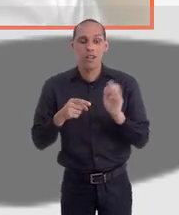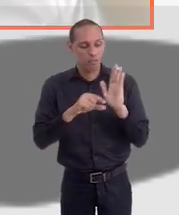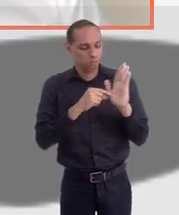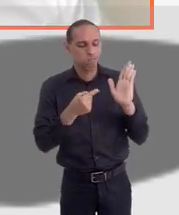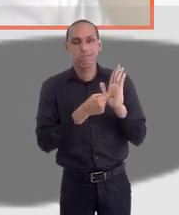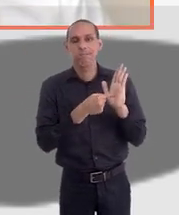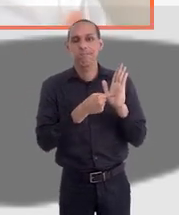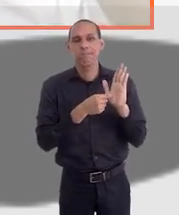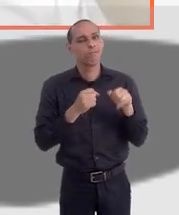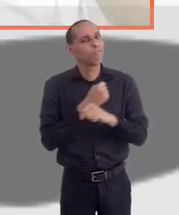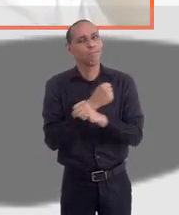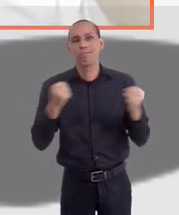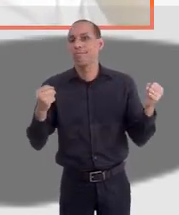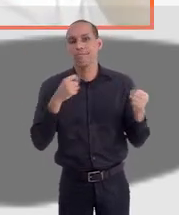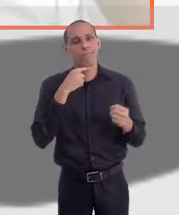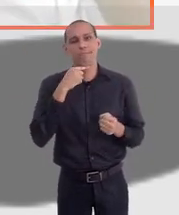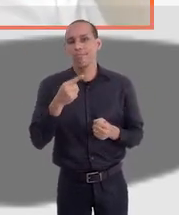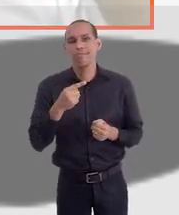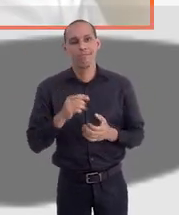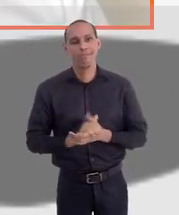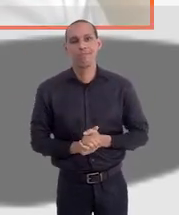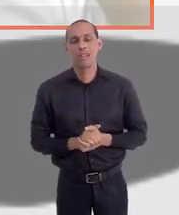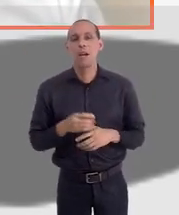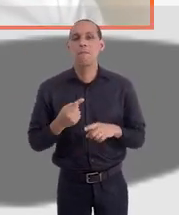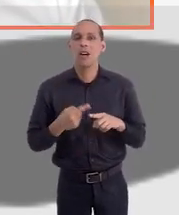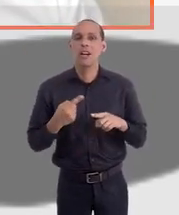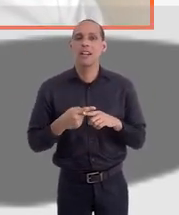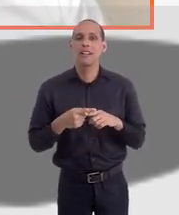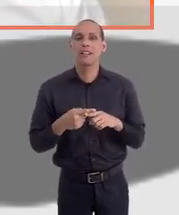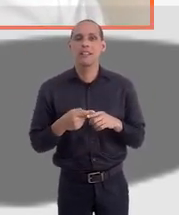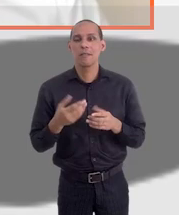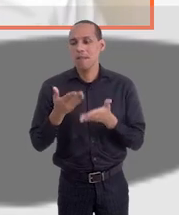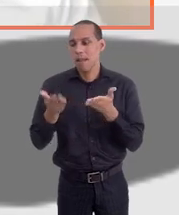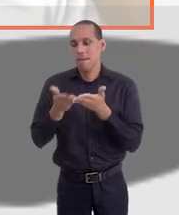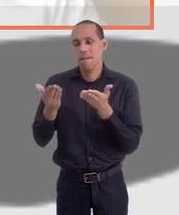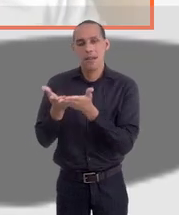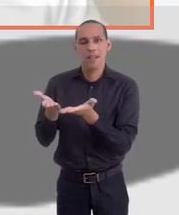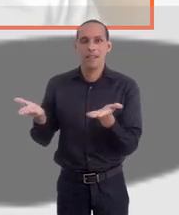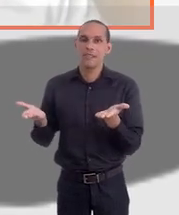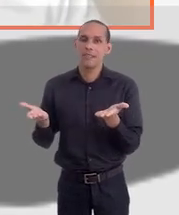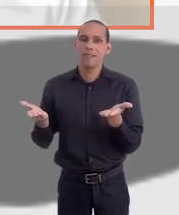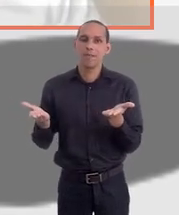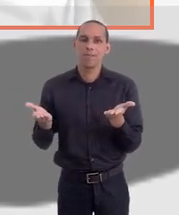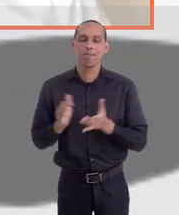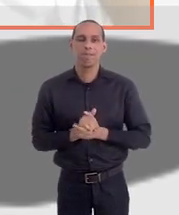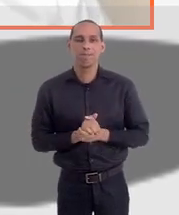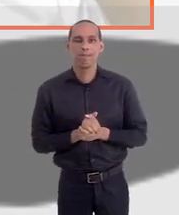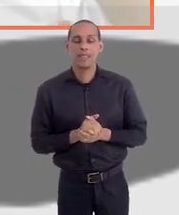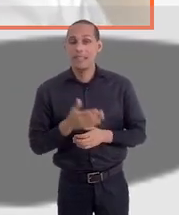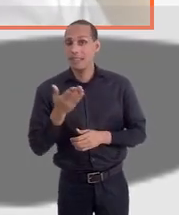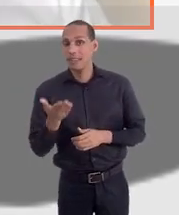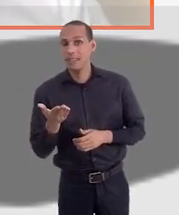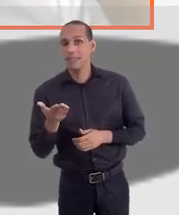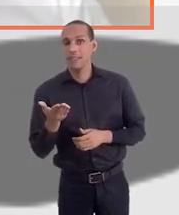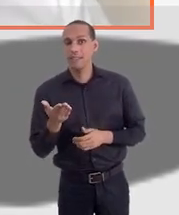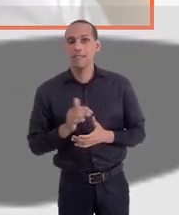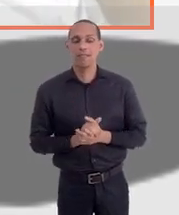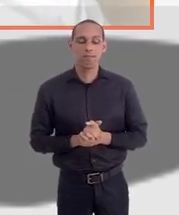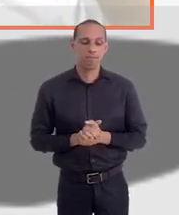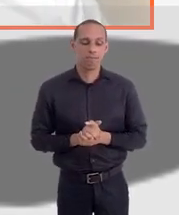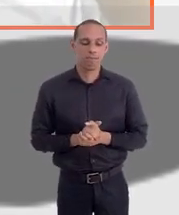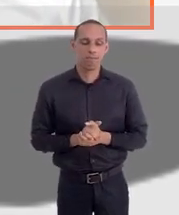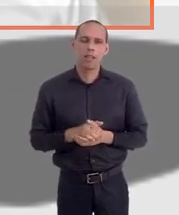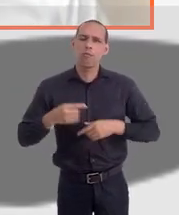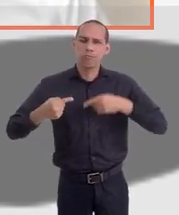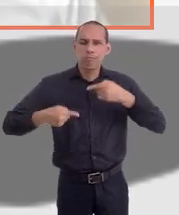com essa cláusula que tem hoje, fica impossível, fica inviável, porque eles estariam automaticamente eliminados se não fosse para a etapa subsequente. Então, a grande discussão